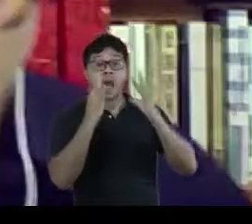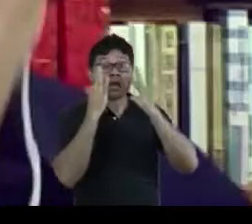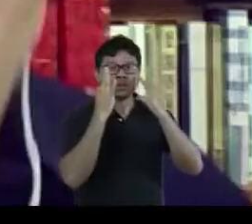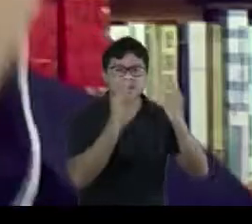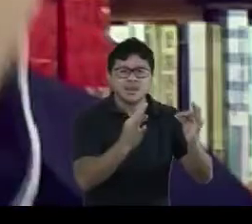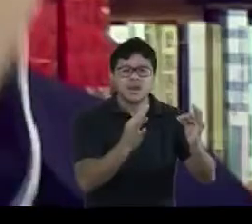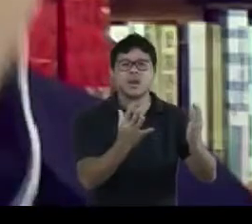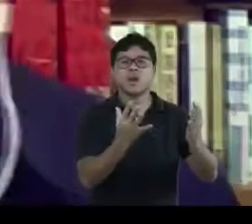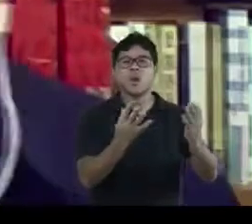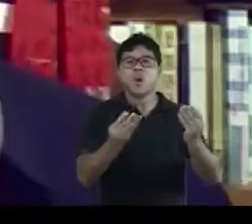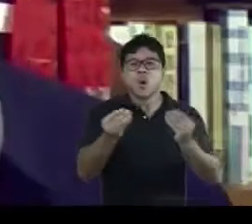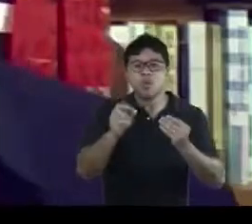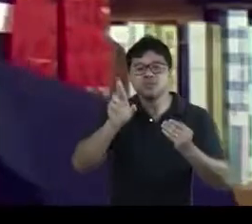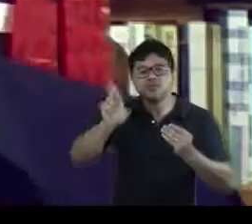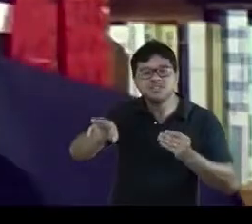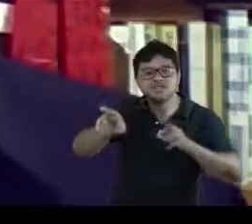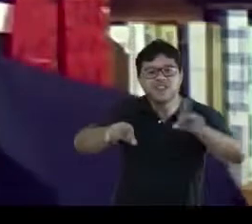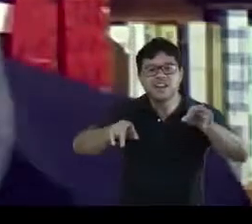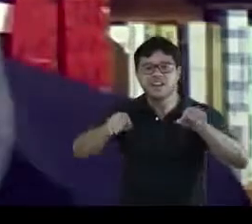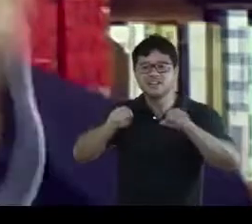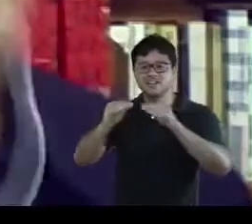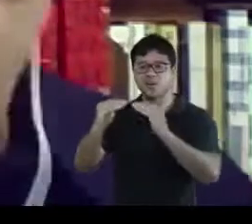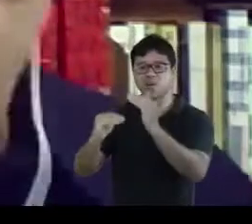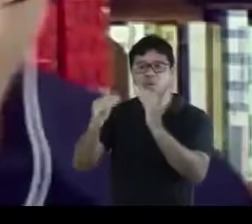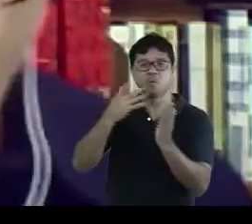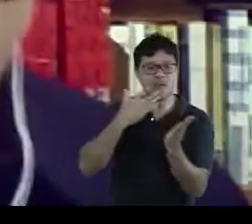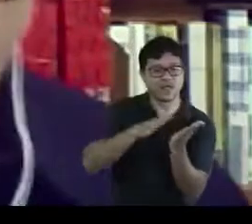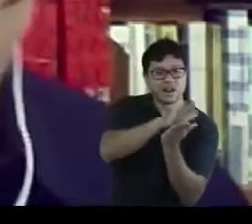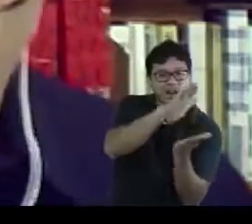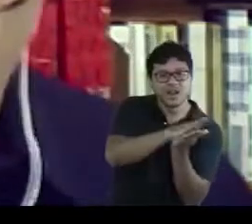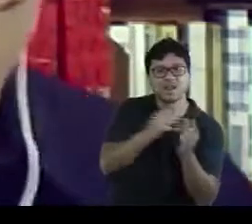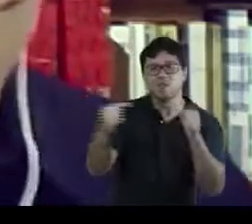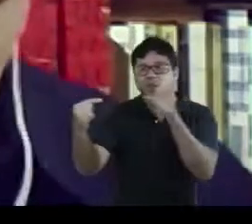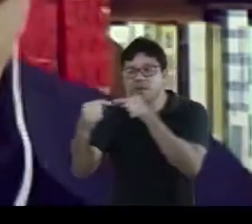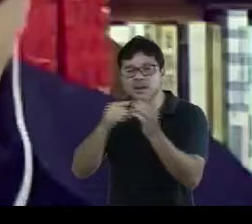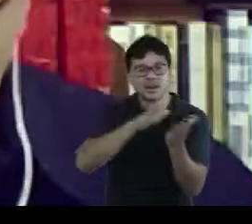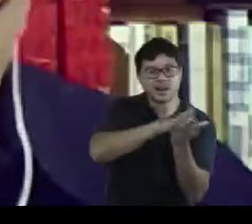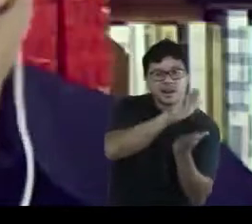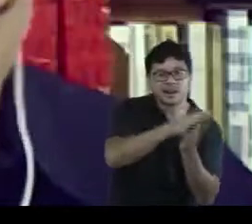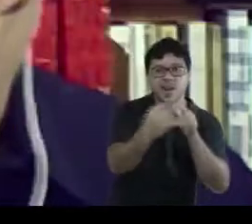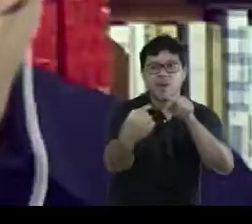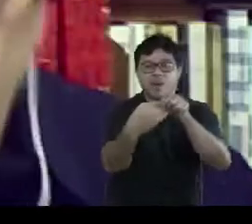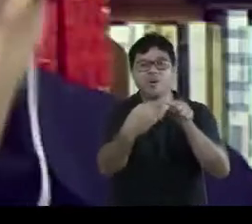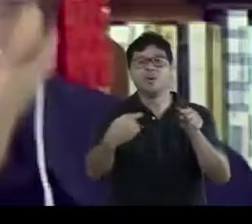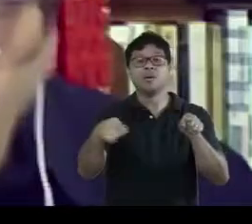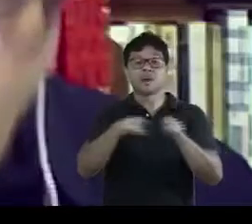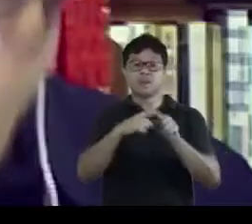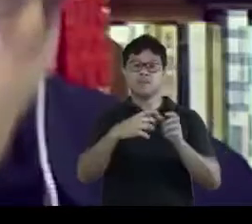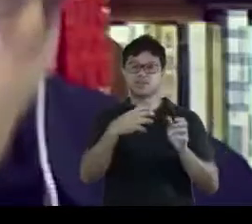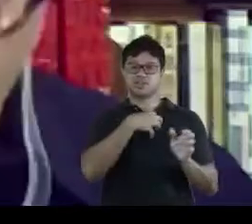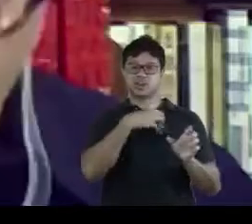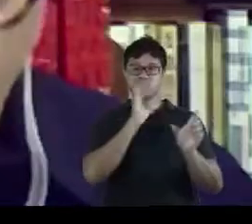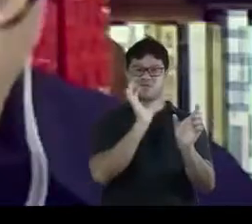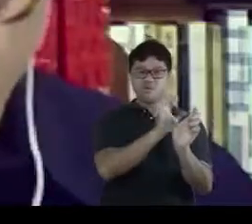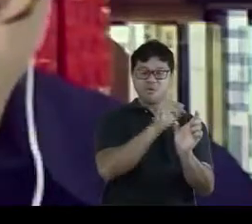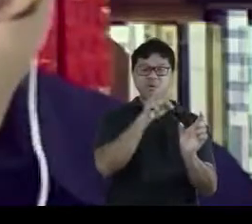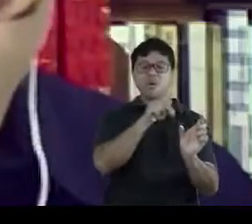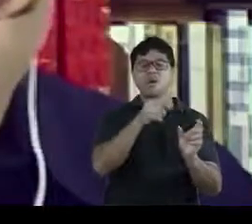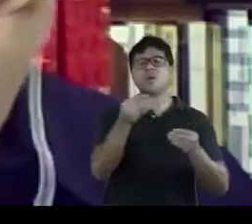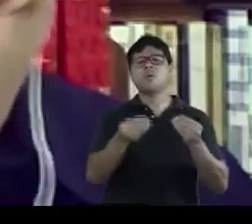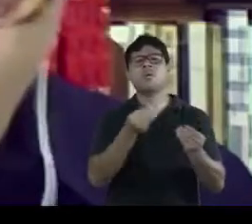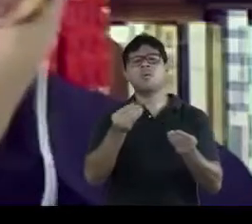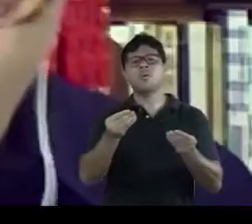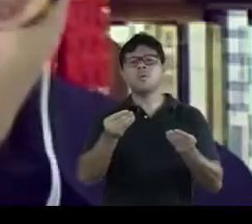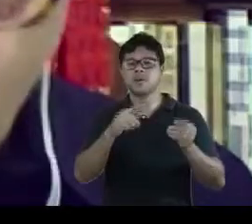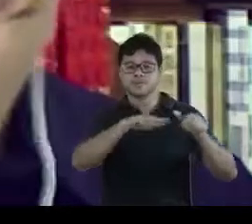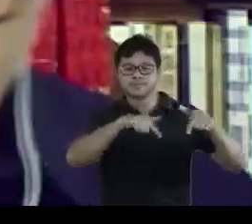que ele tinha para os diferentes padrões de edição, a forma, de que maneira